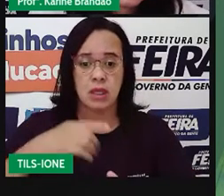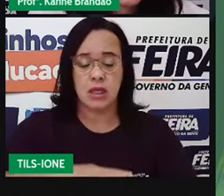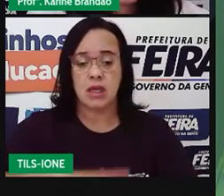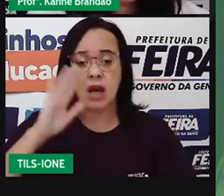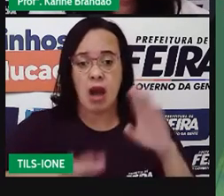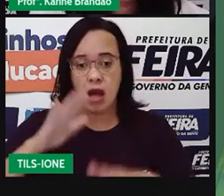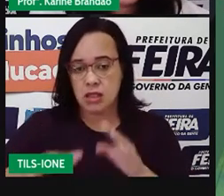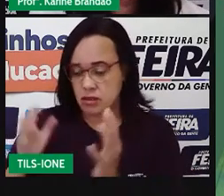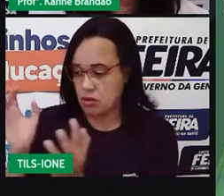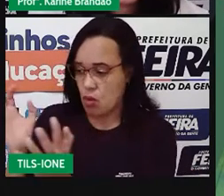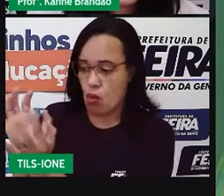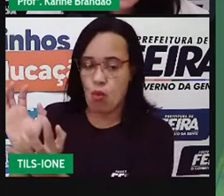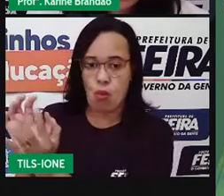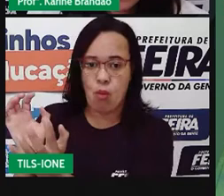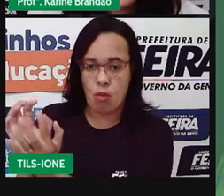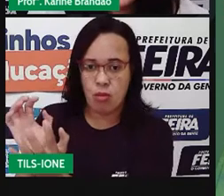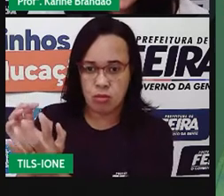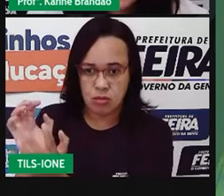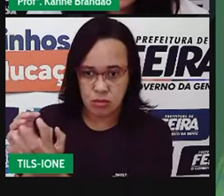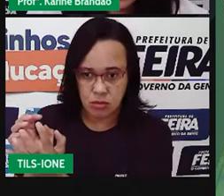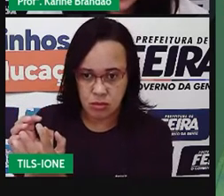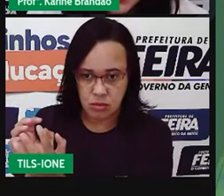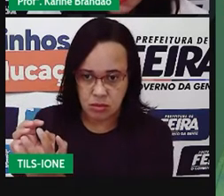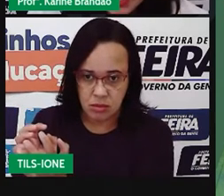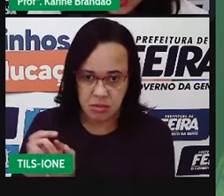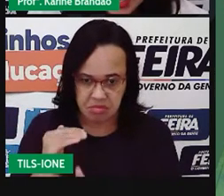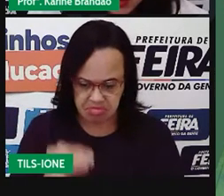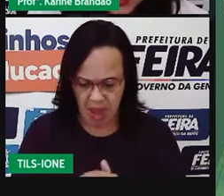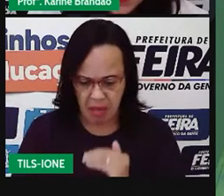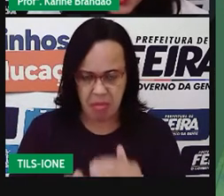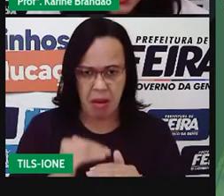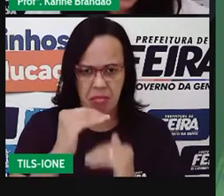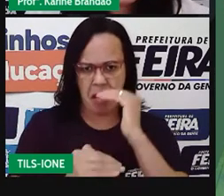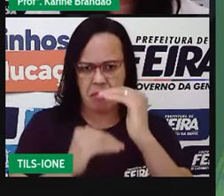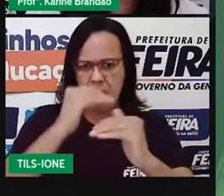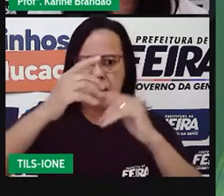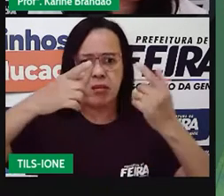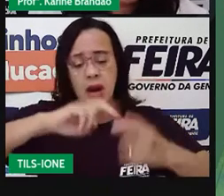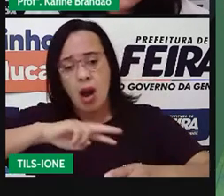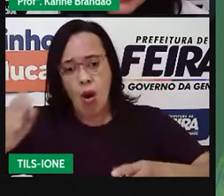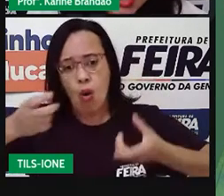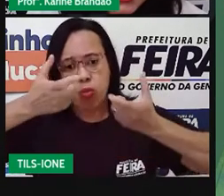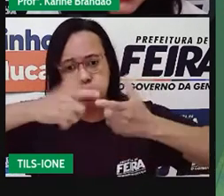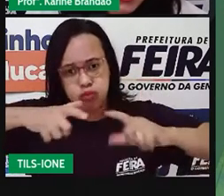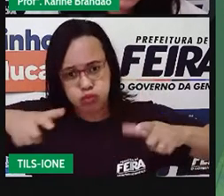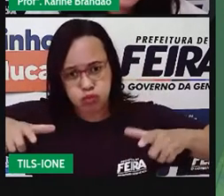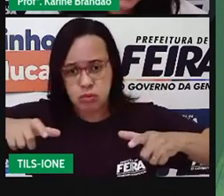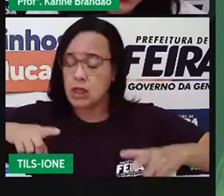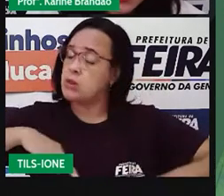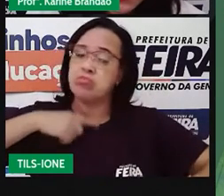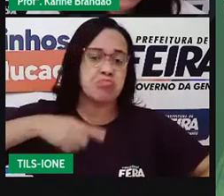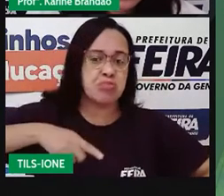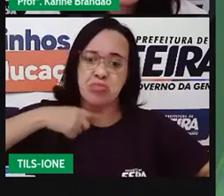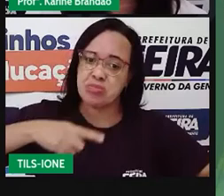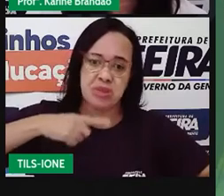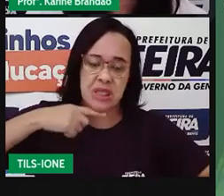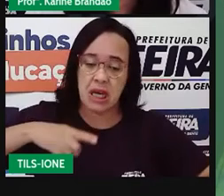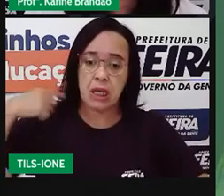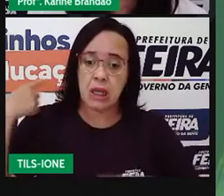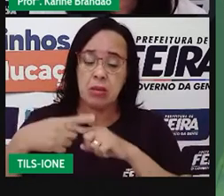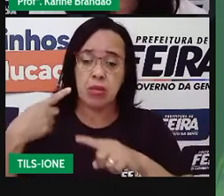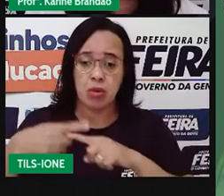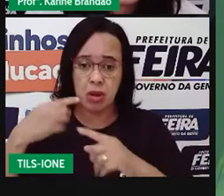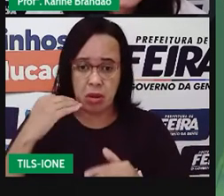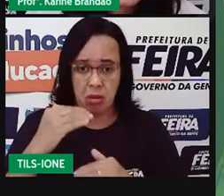substância que vai parar ou parar o crescimento da outra, ou então vai impedir que a outra sobreviva, ou